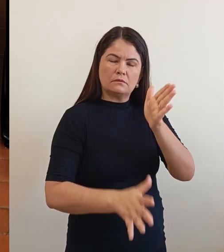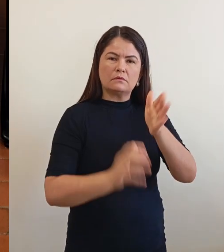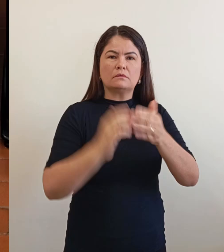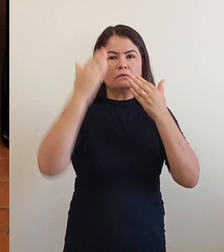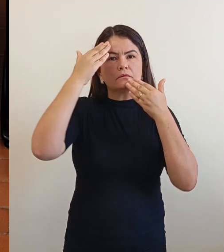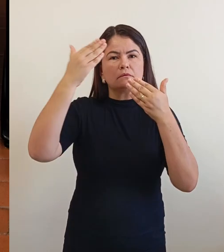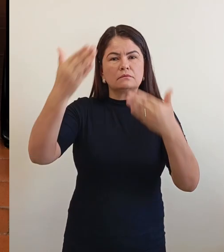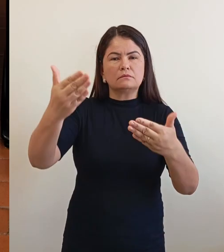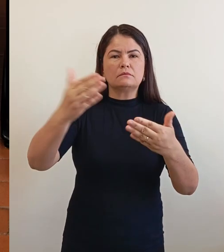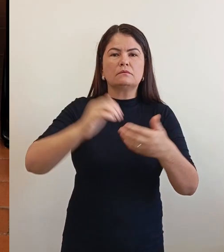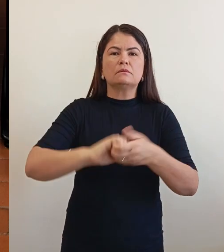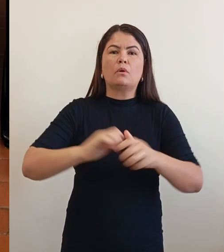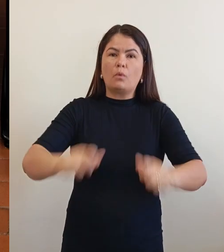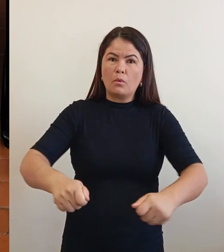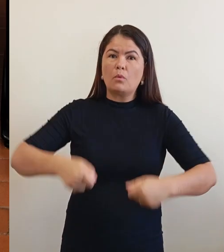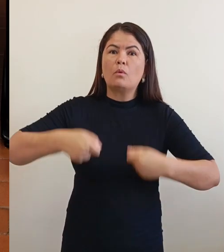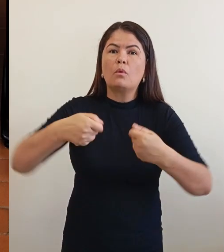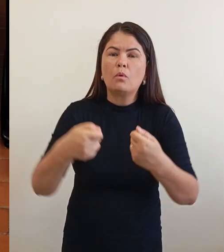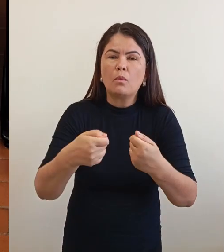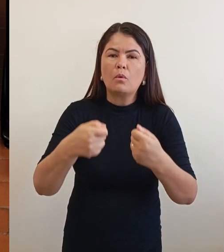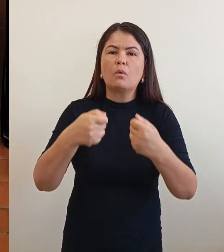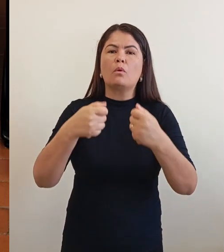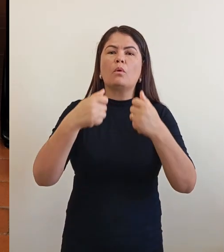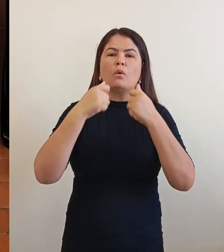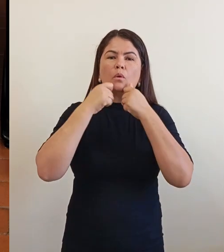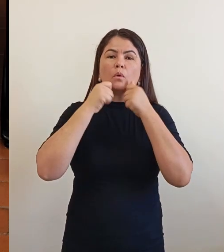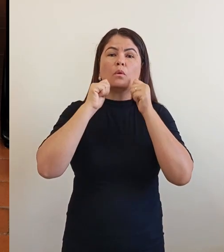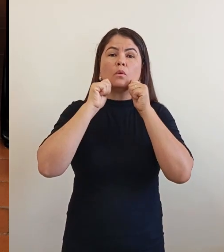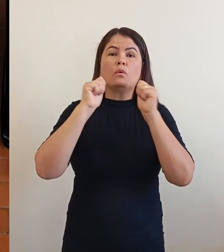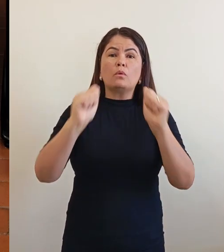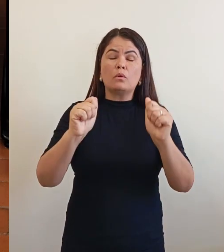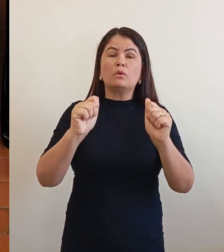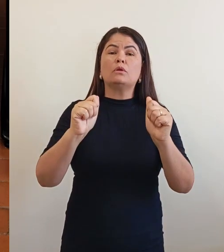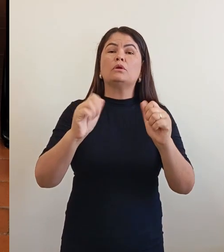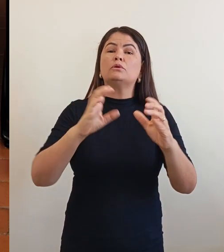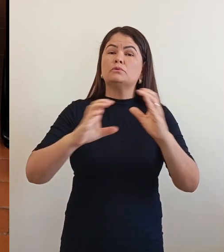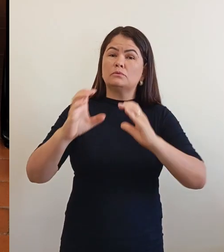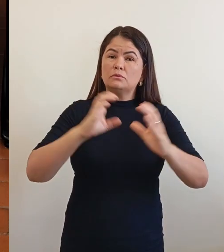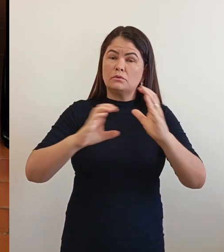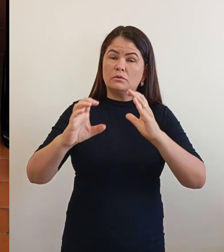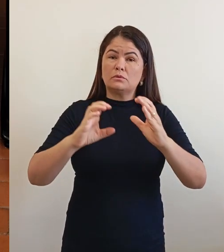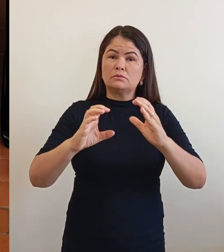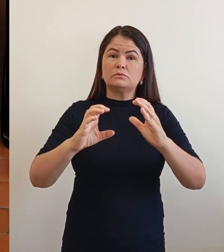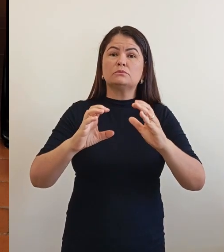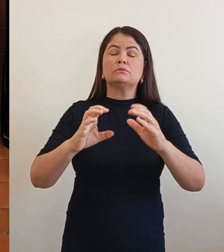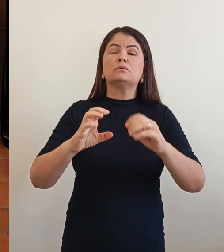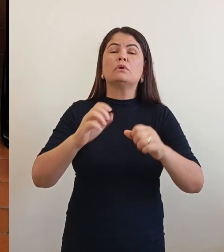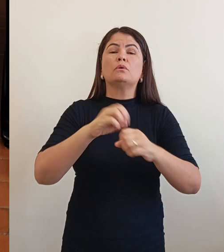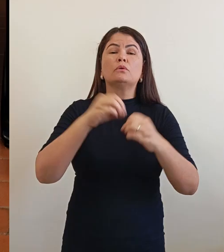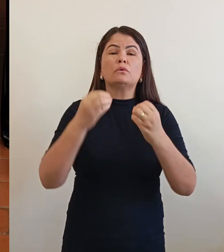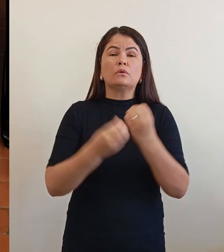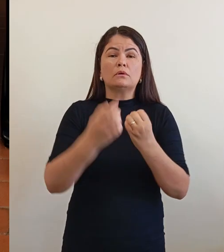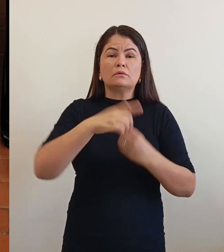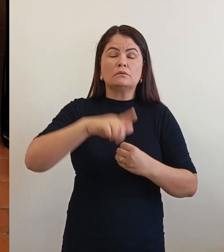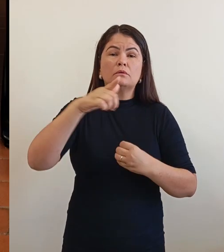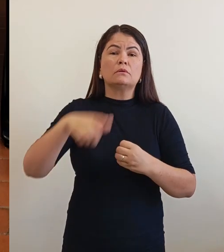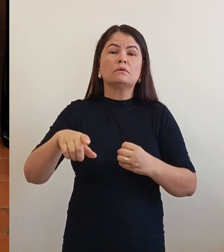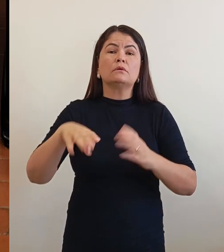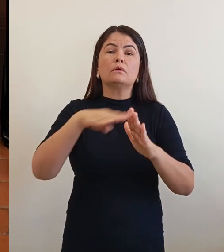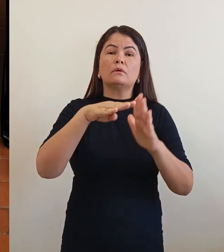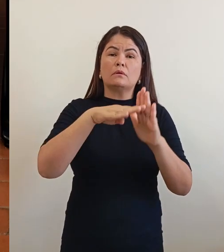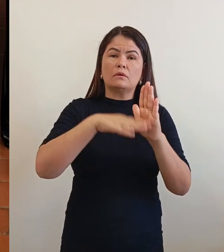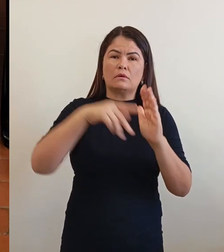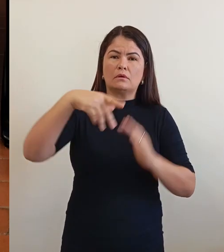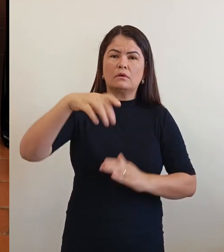agradecemos o empenho da assessoria de comunicação do campus da cidade de Goiás e do programa PET, que estão e